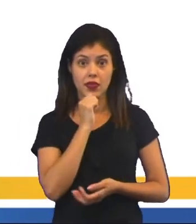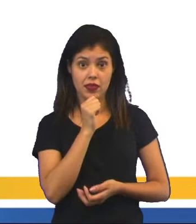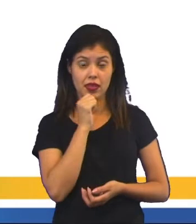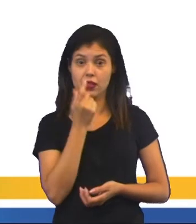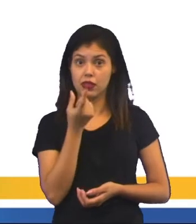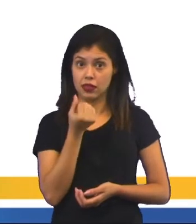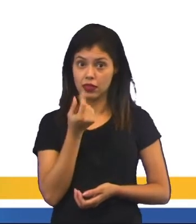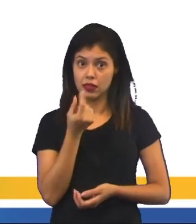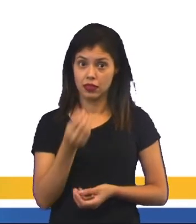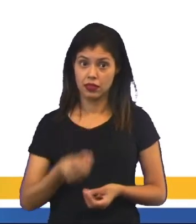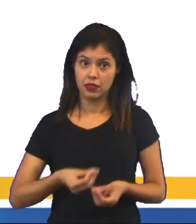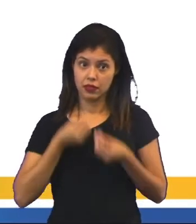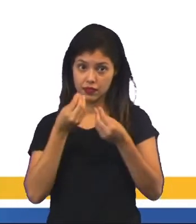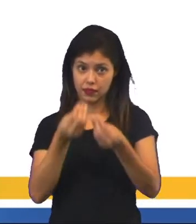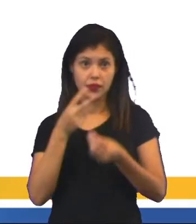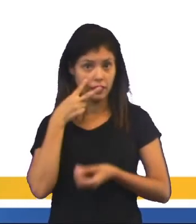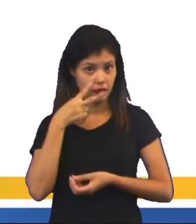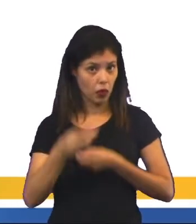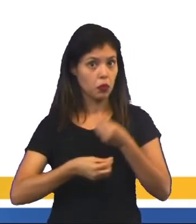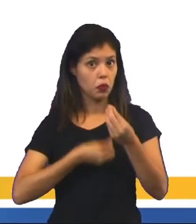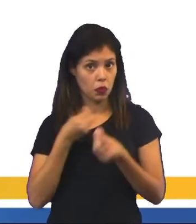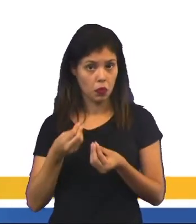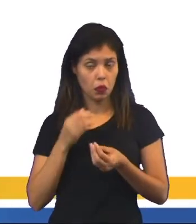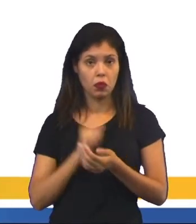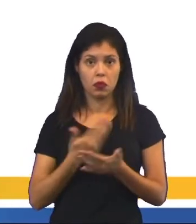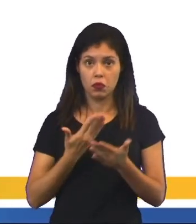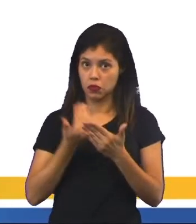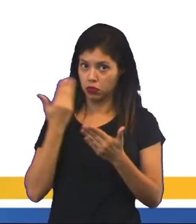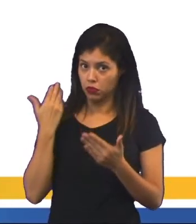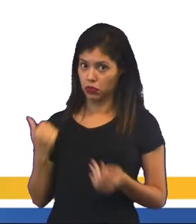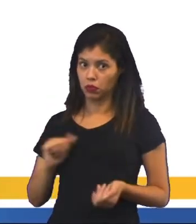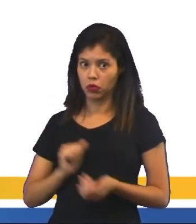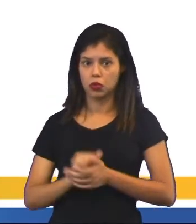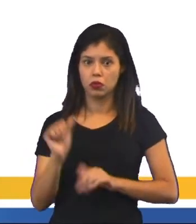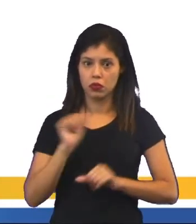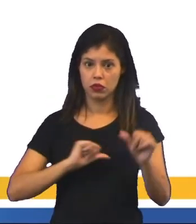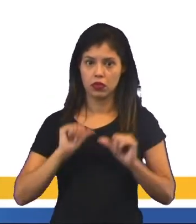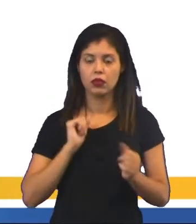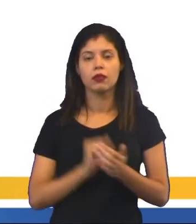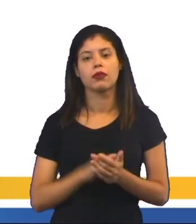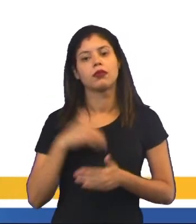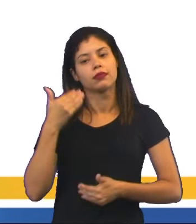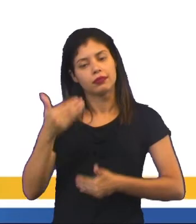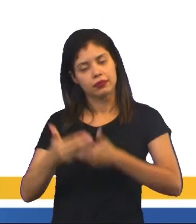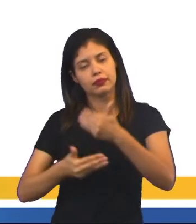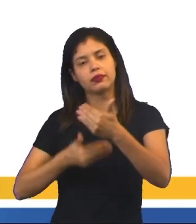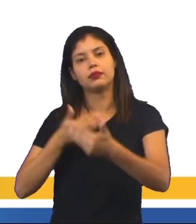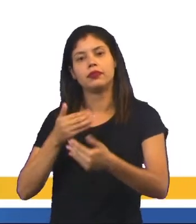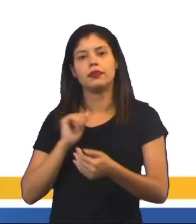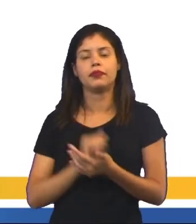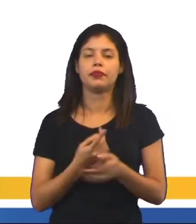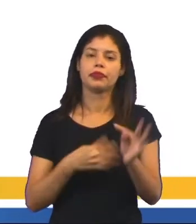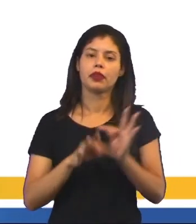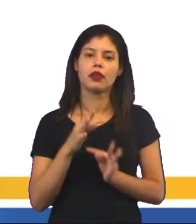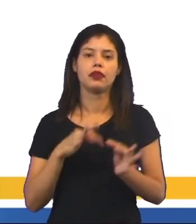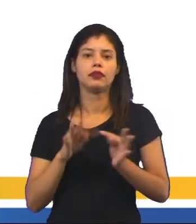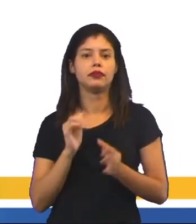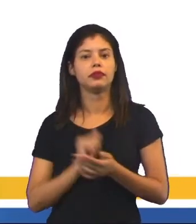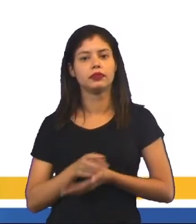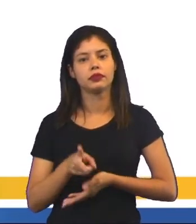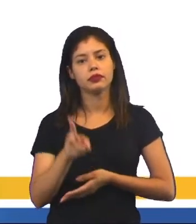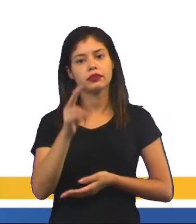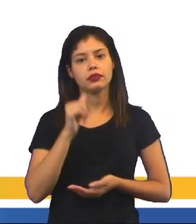sobraria troco, para você ver como os tempos mudaram, mas as modernidades, os avanços tecnológicos